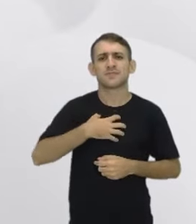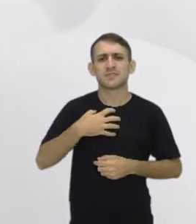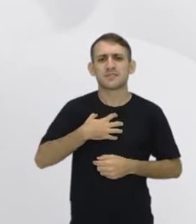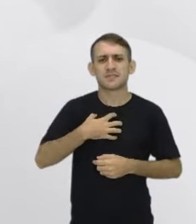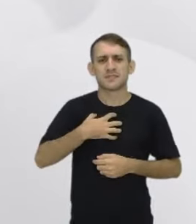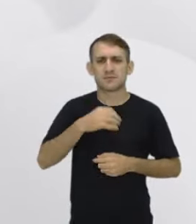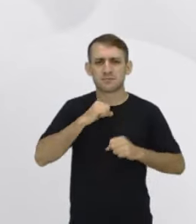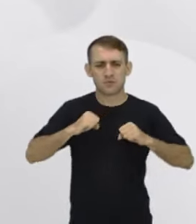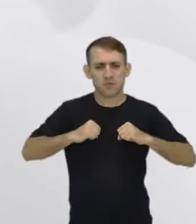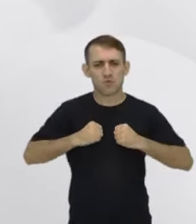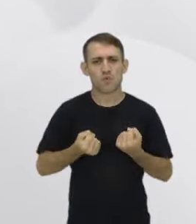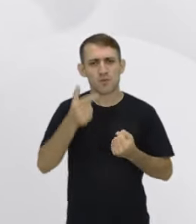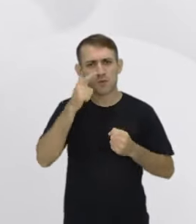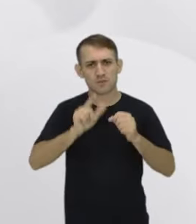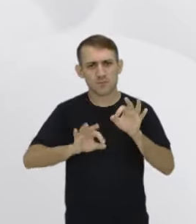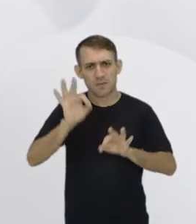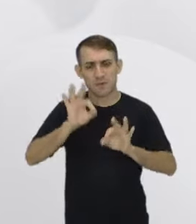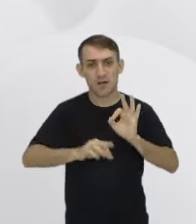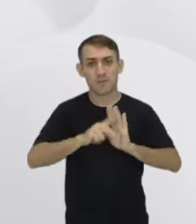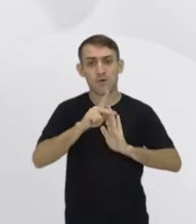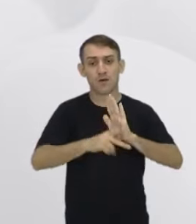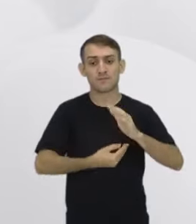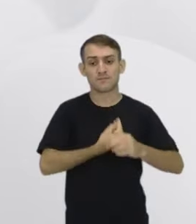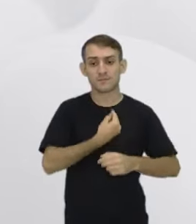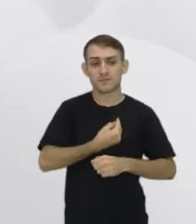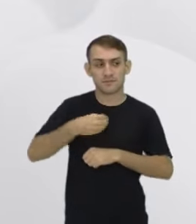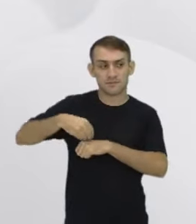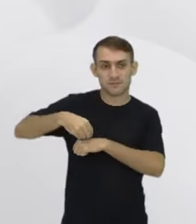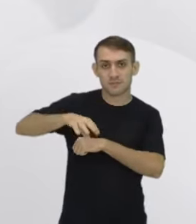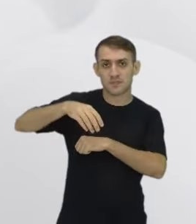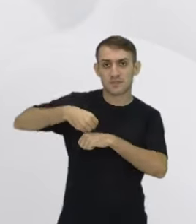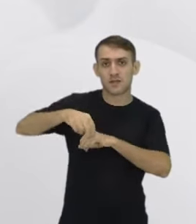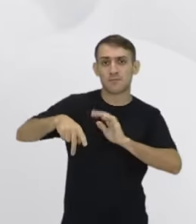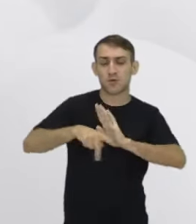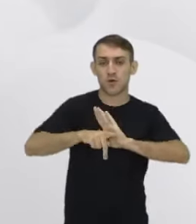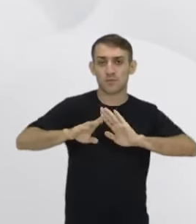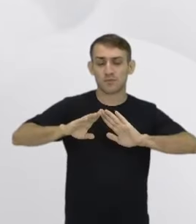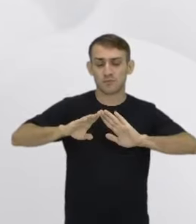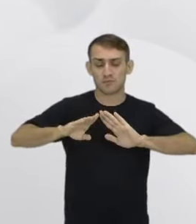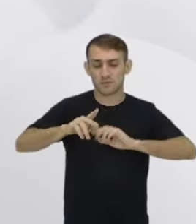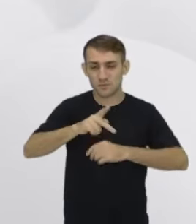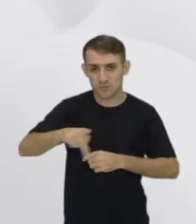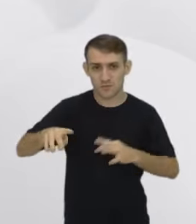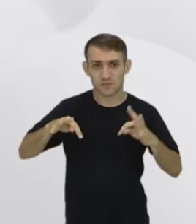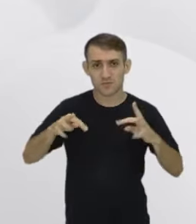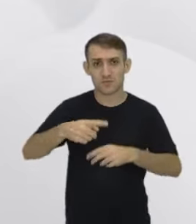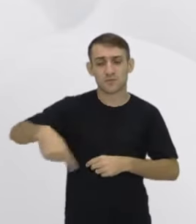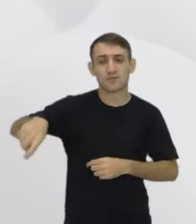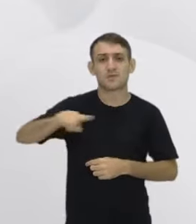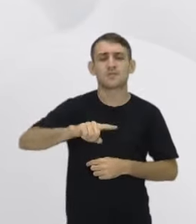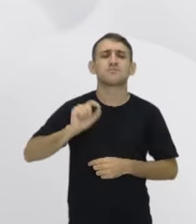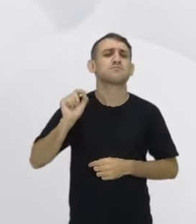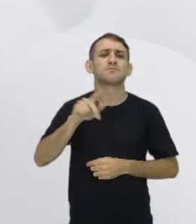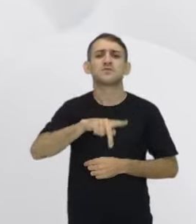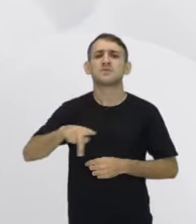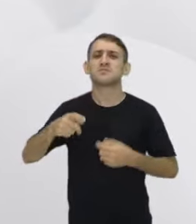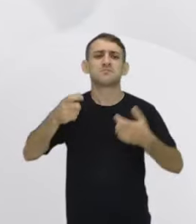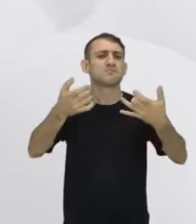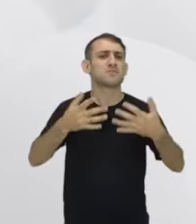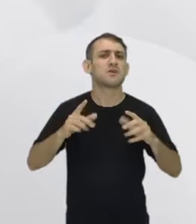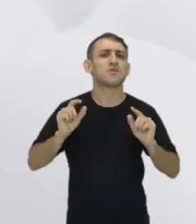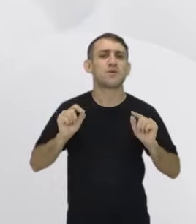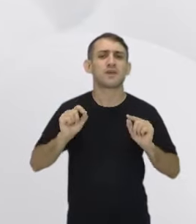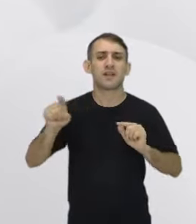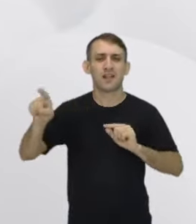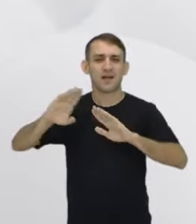construir o seu projeto de vida por meio das orientações das aulas dos seus professores? Então, o o seu professor disse? O que